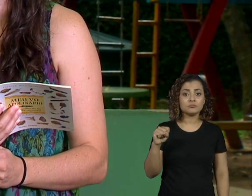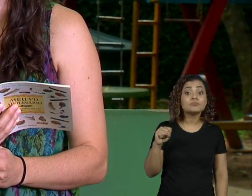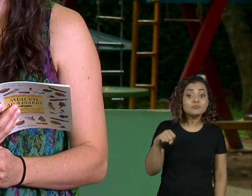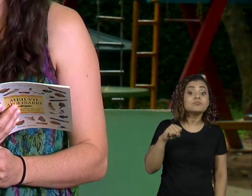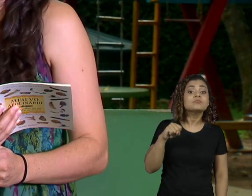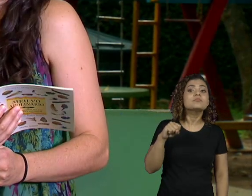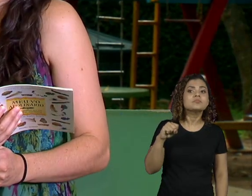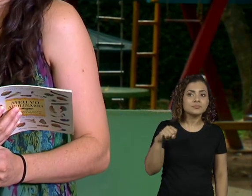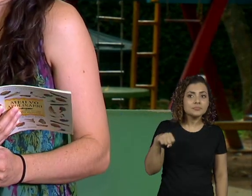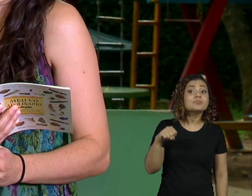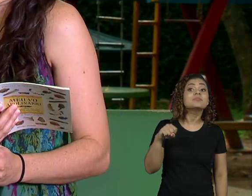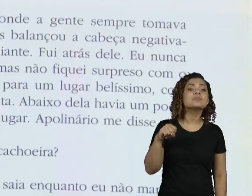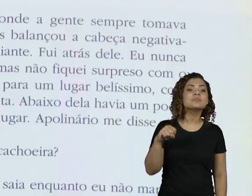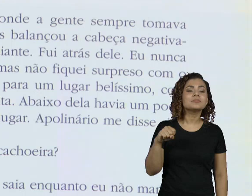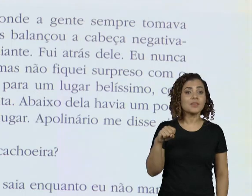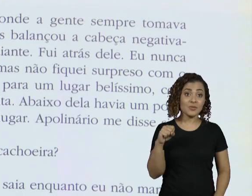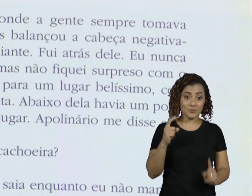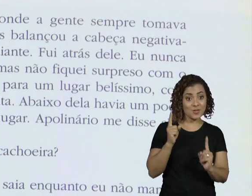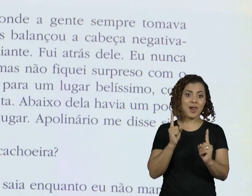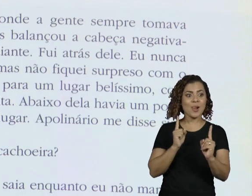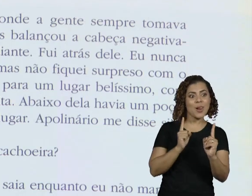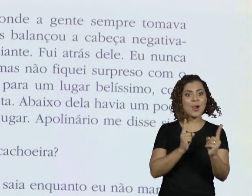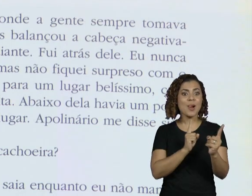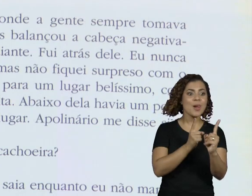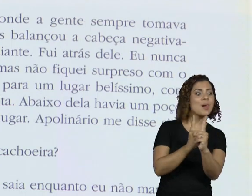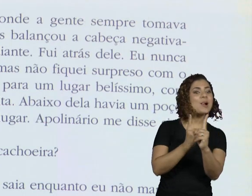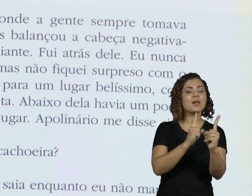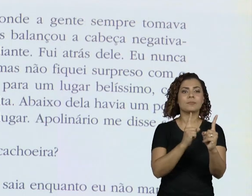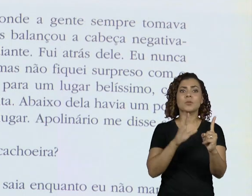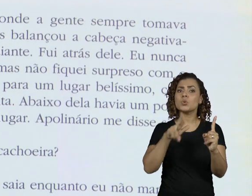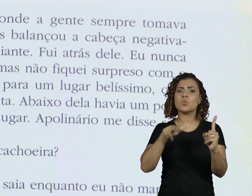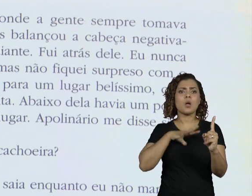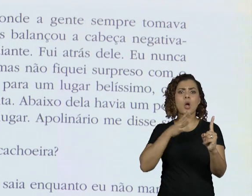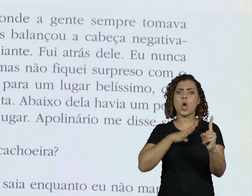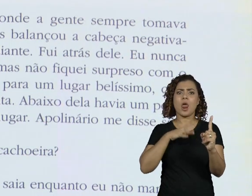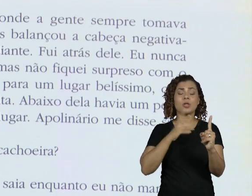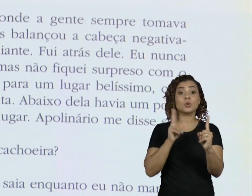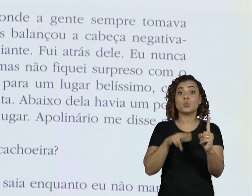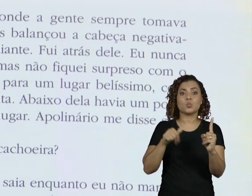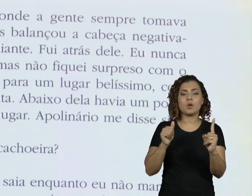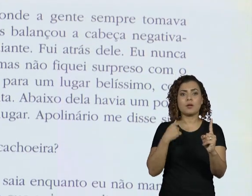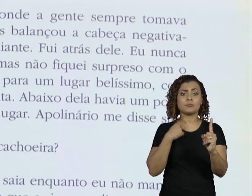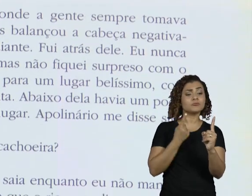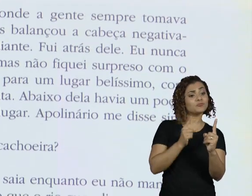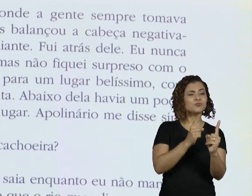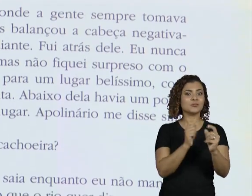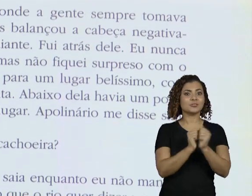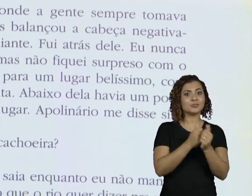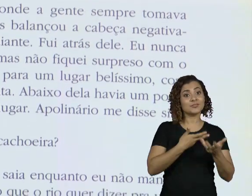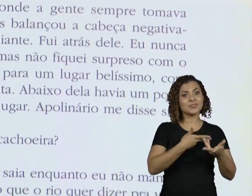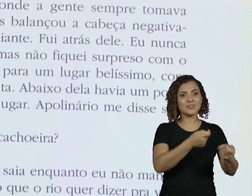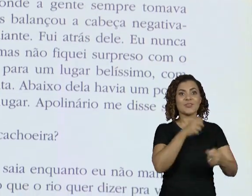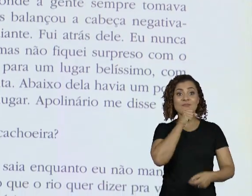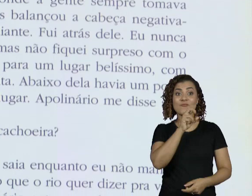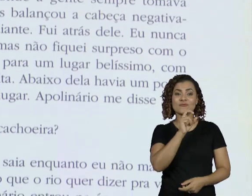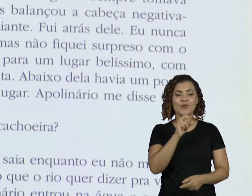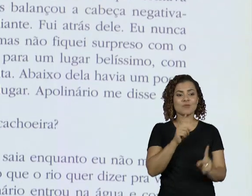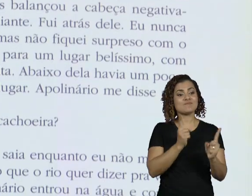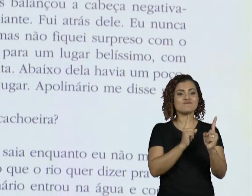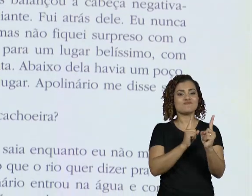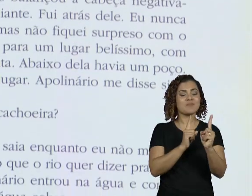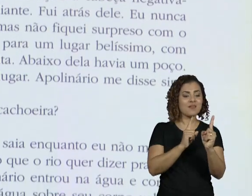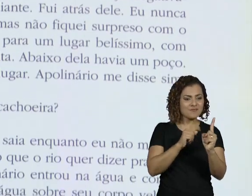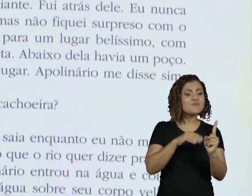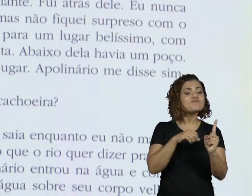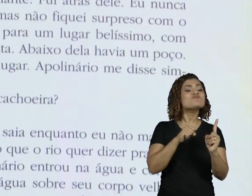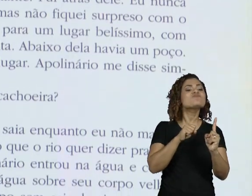adiante. Fui atrás dele. Eu nunca tinha tido coragem de subir o rio, mas não fiquei surpreso com o convite do meu avô. Ele me levou